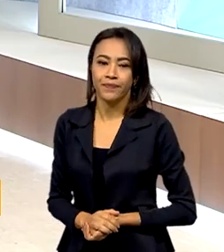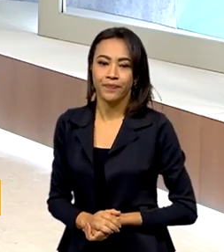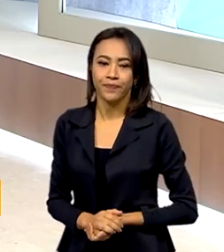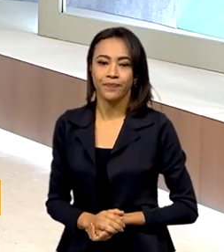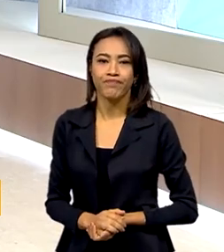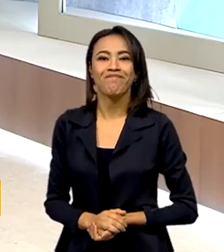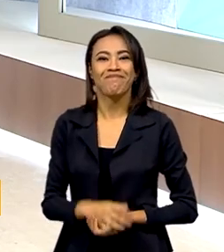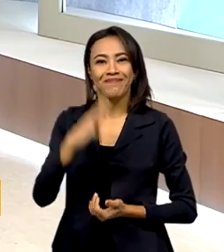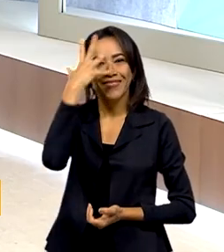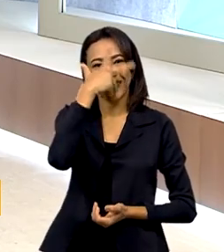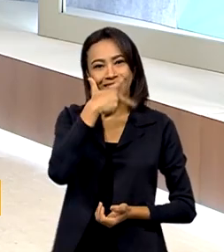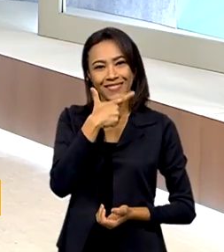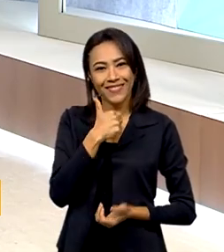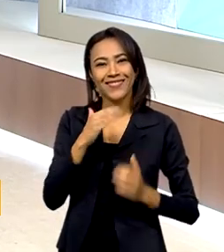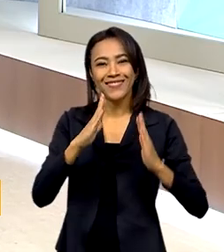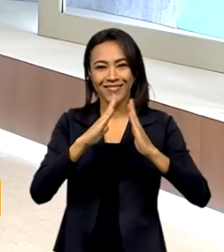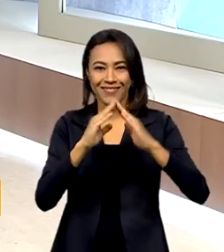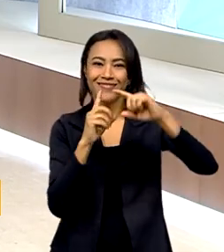Muito linda a igrejinha, né pessoal?